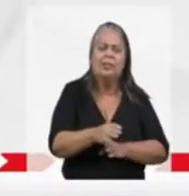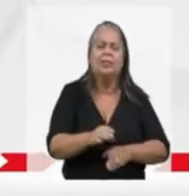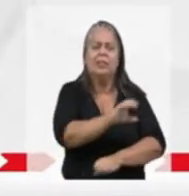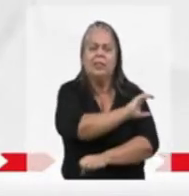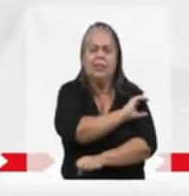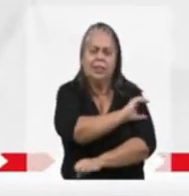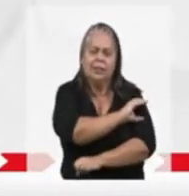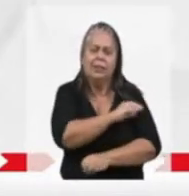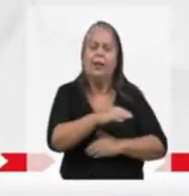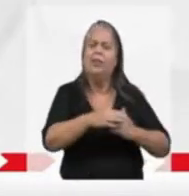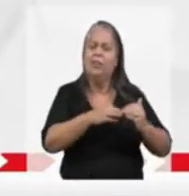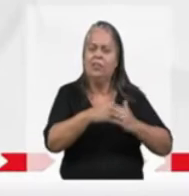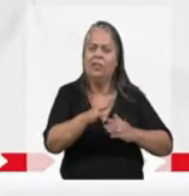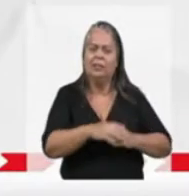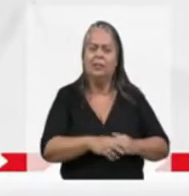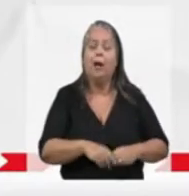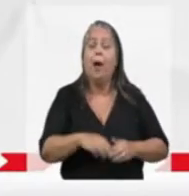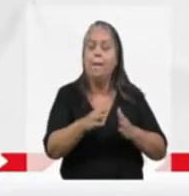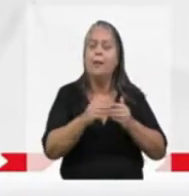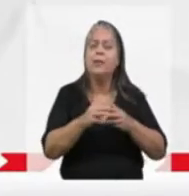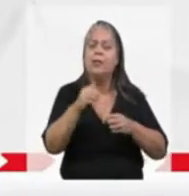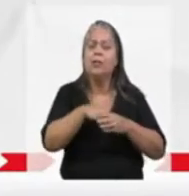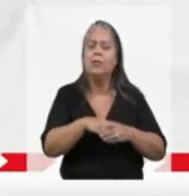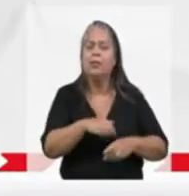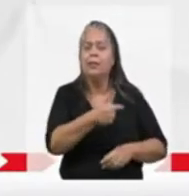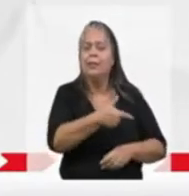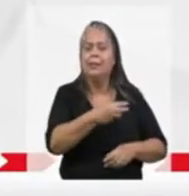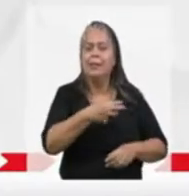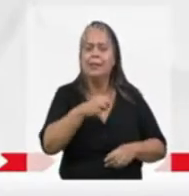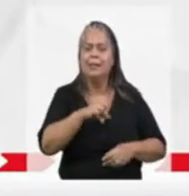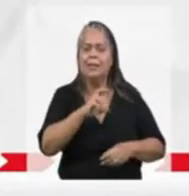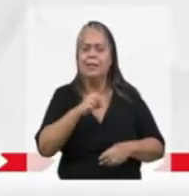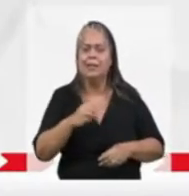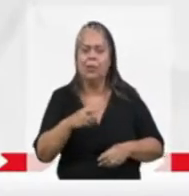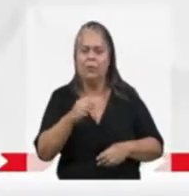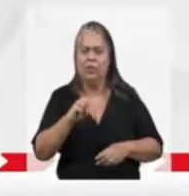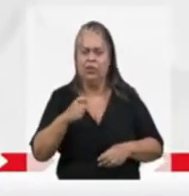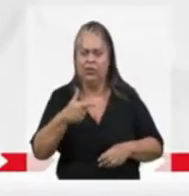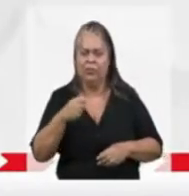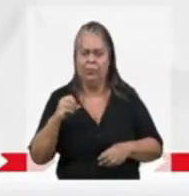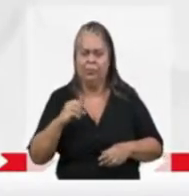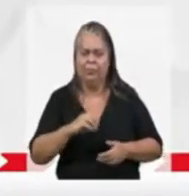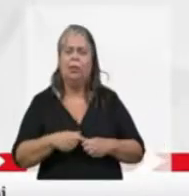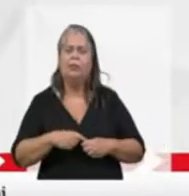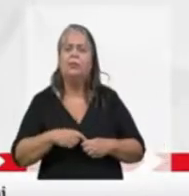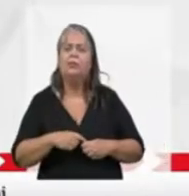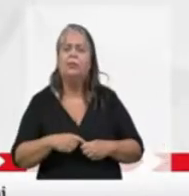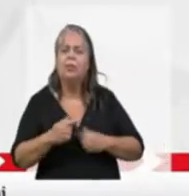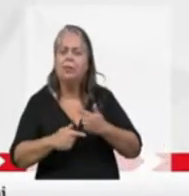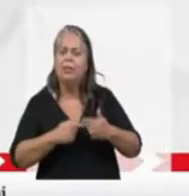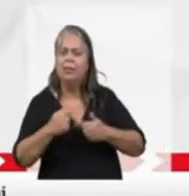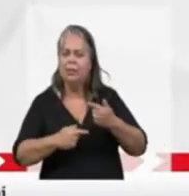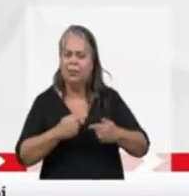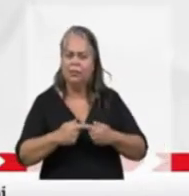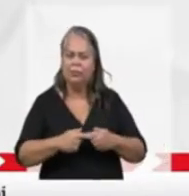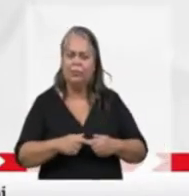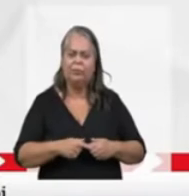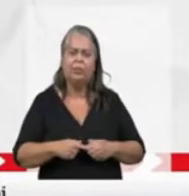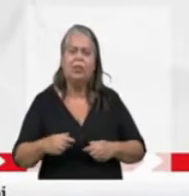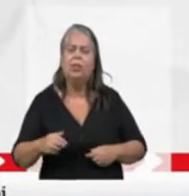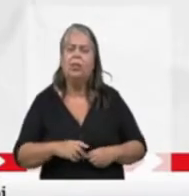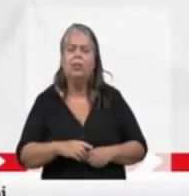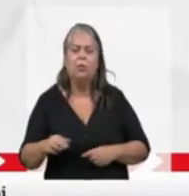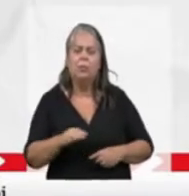tutelares, creches em tempo integral e qualificação profissional, por isso peço seu voto Felipe Pires 13620. Fui ministro do Lula,